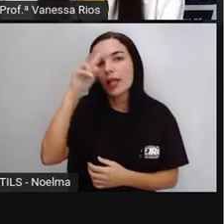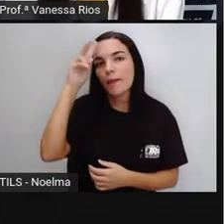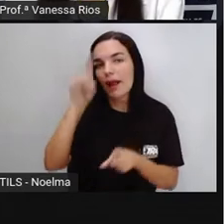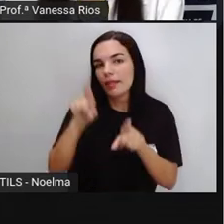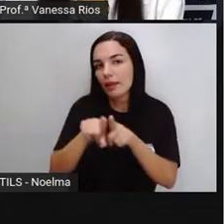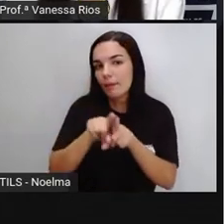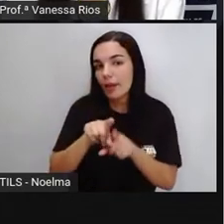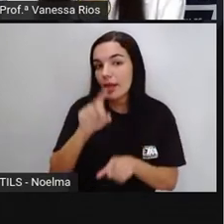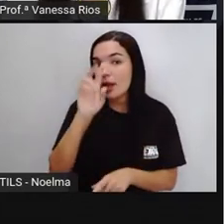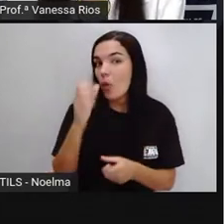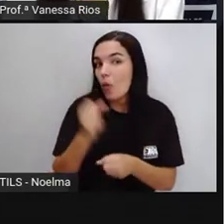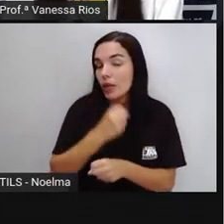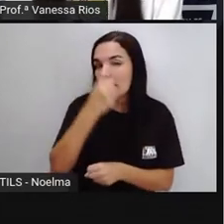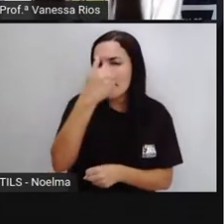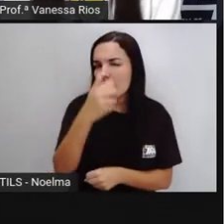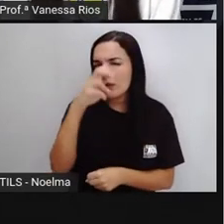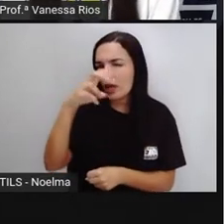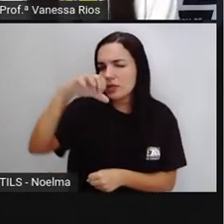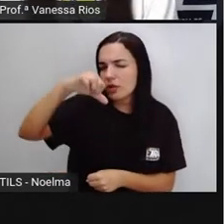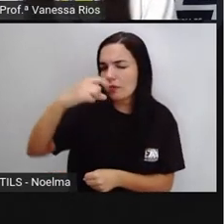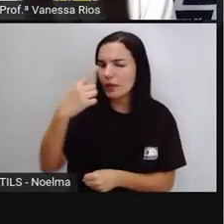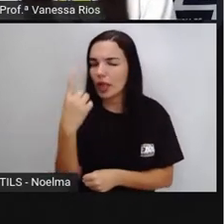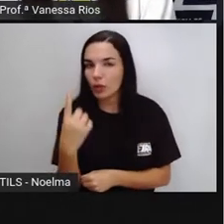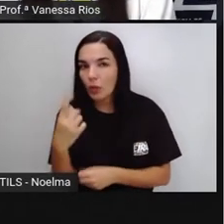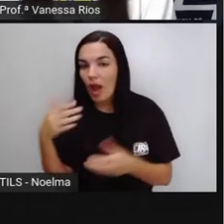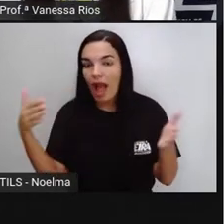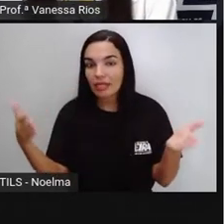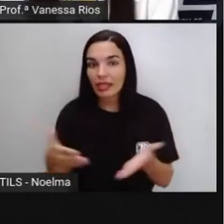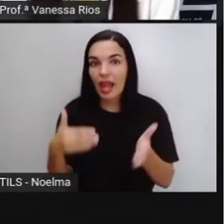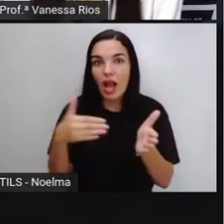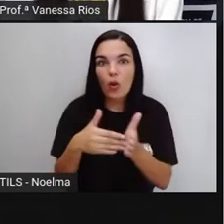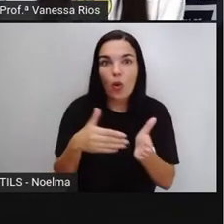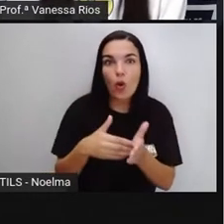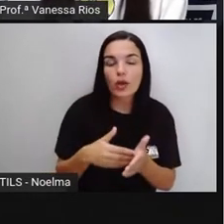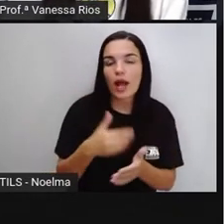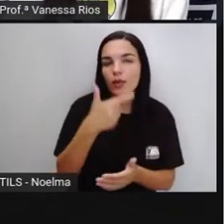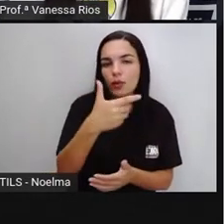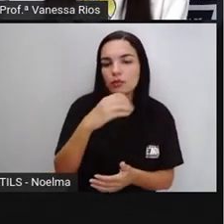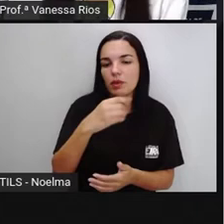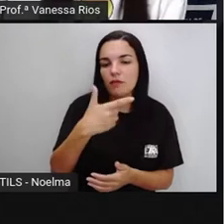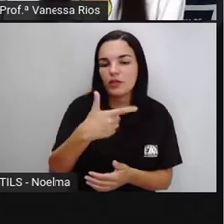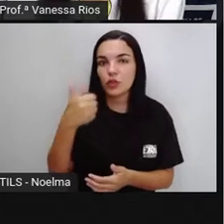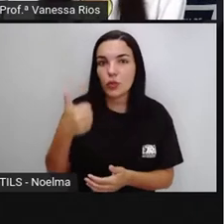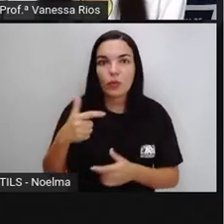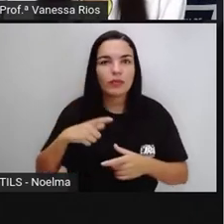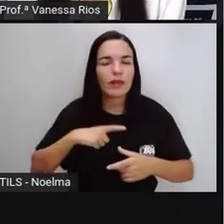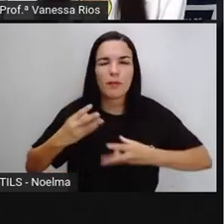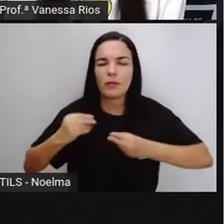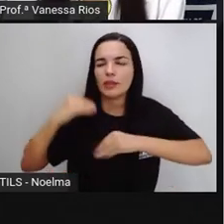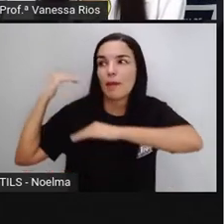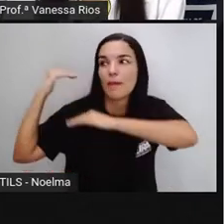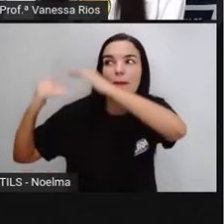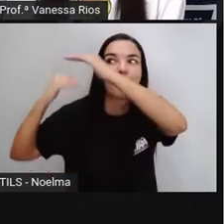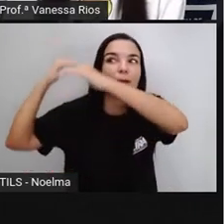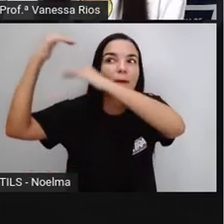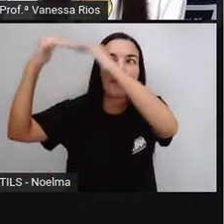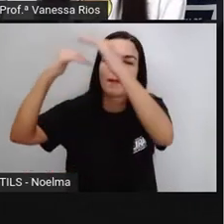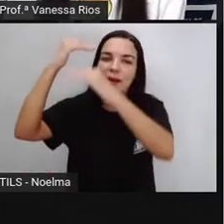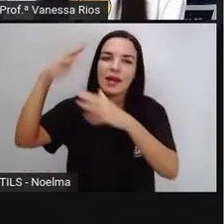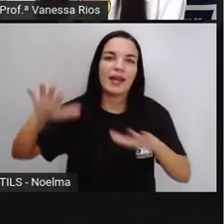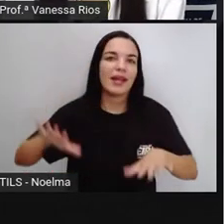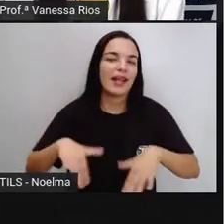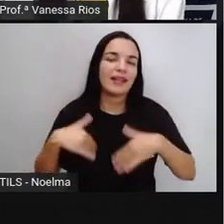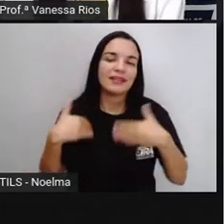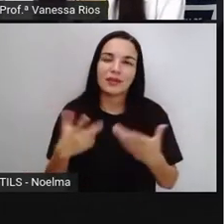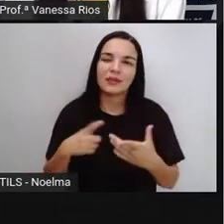1591 até o ano em que a gente está, muita evolução aconteceu, e os microscópios hoje